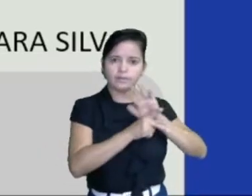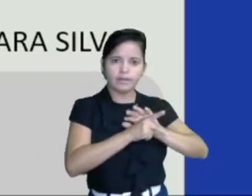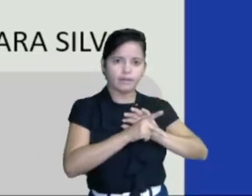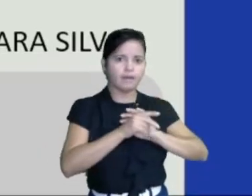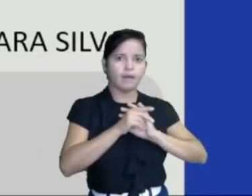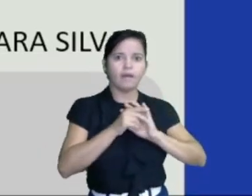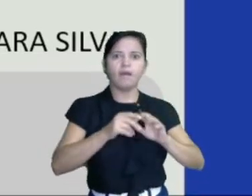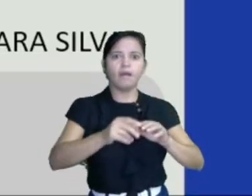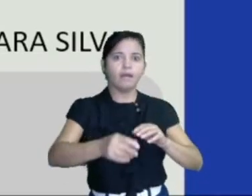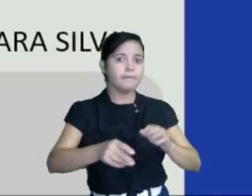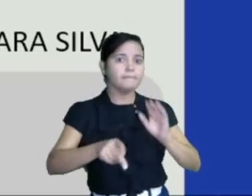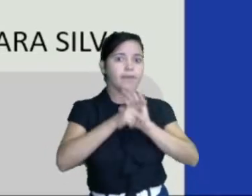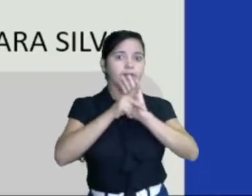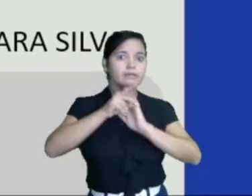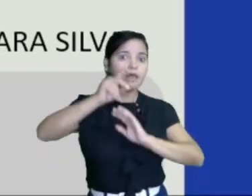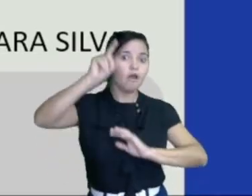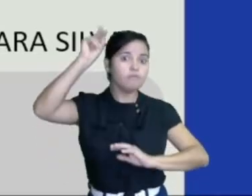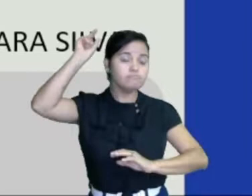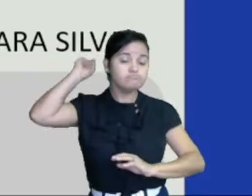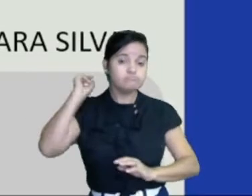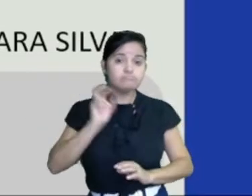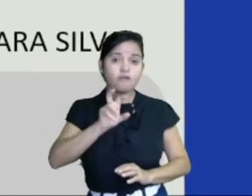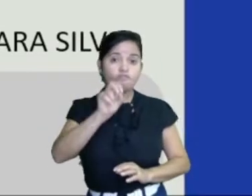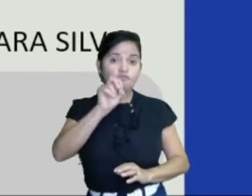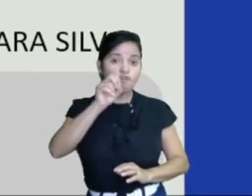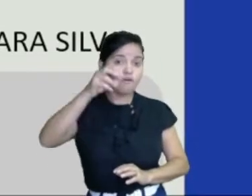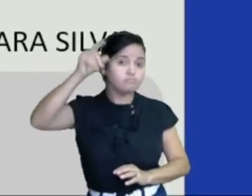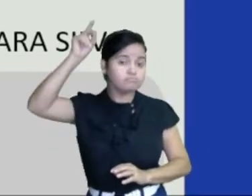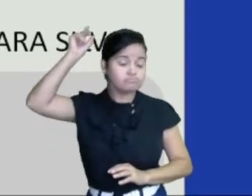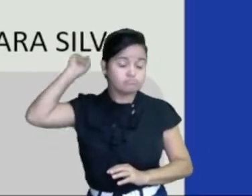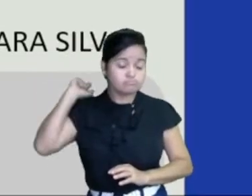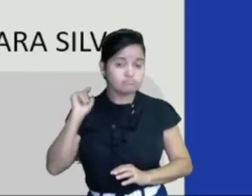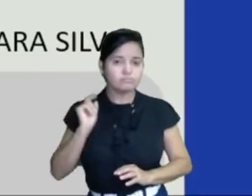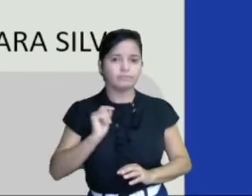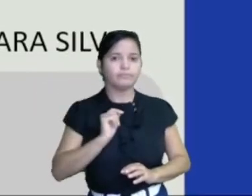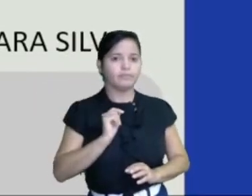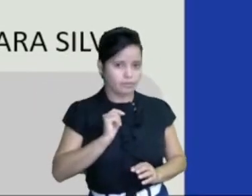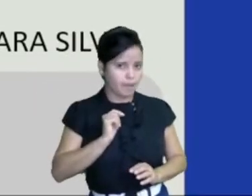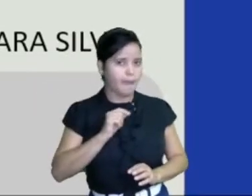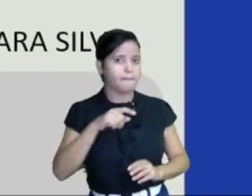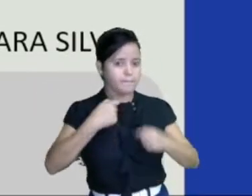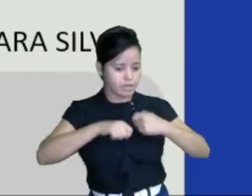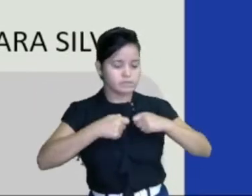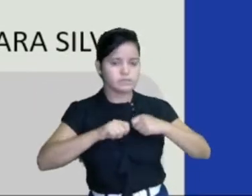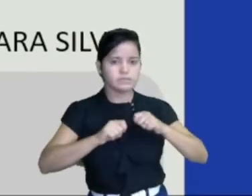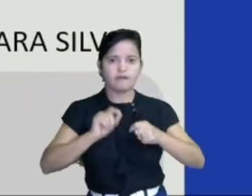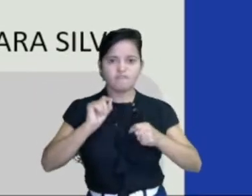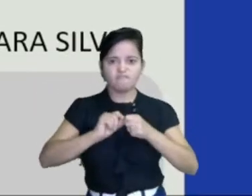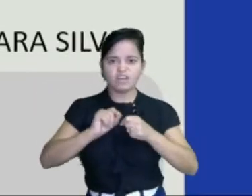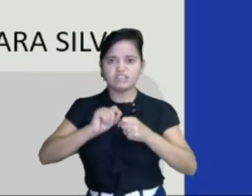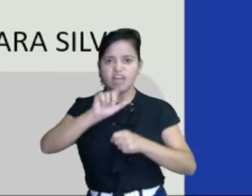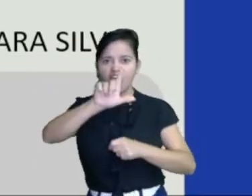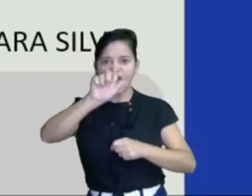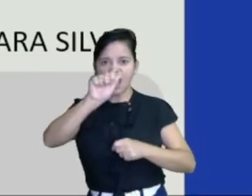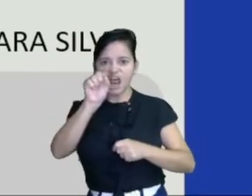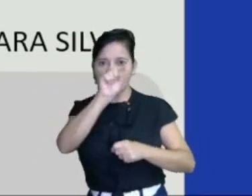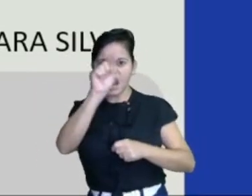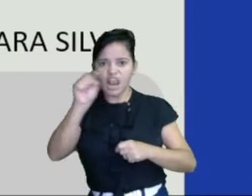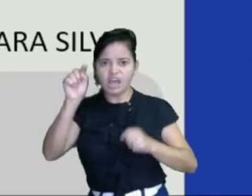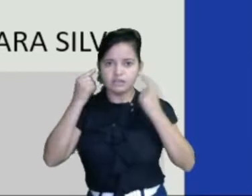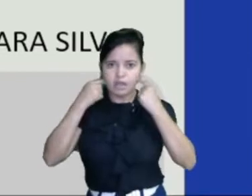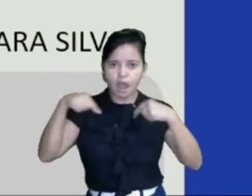tataravó. Antigamente, tinham que tirar a lã das